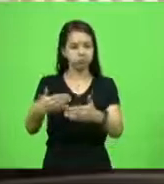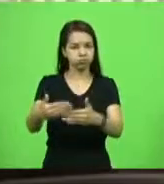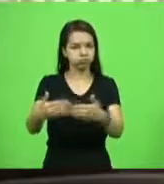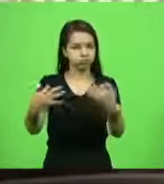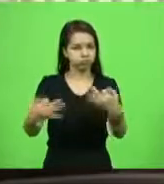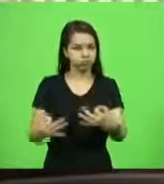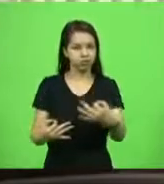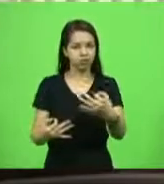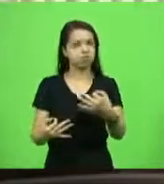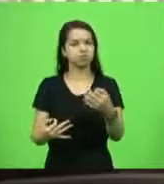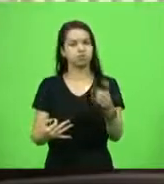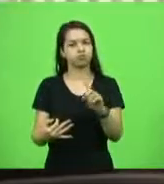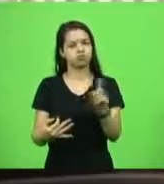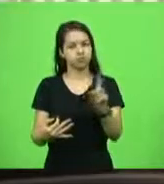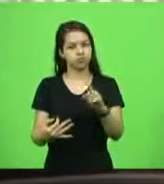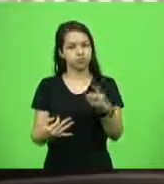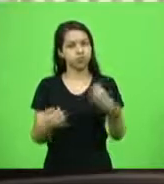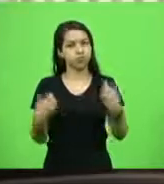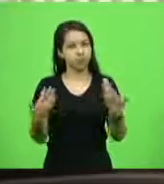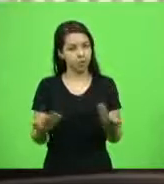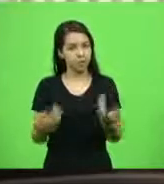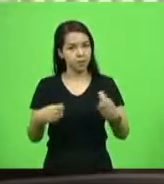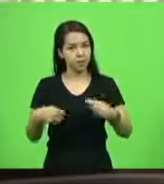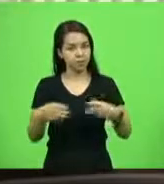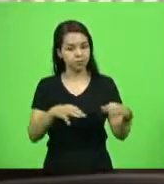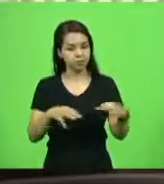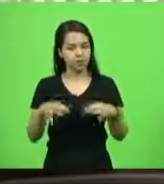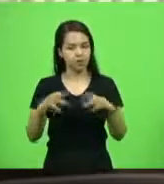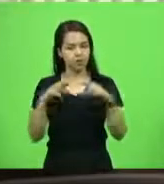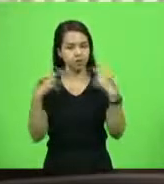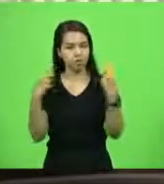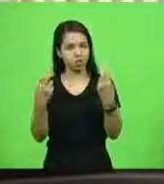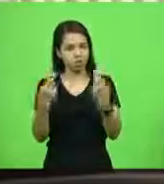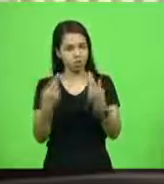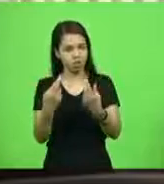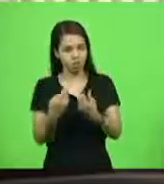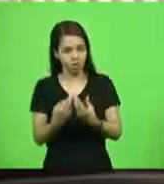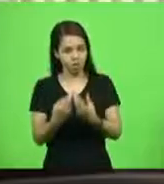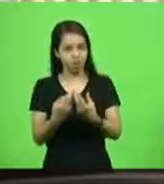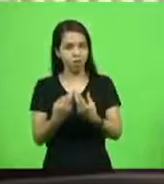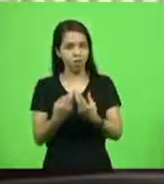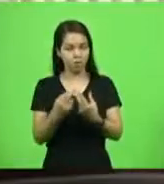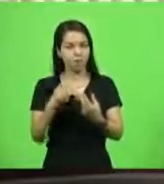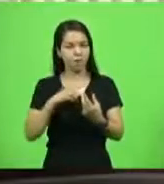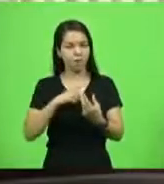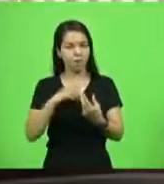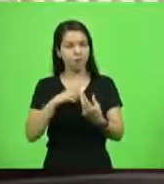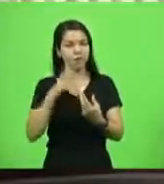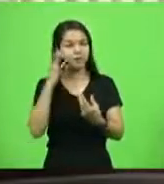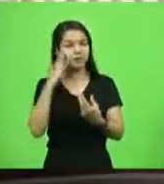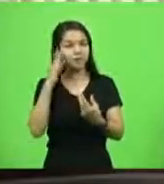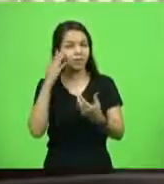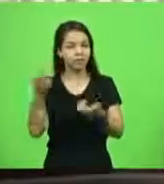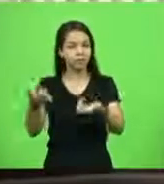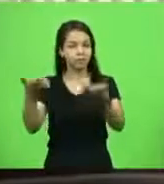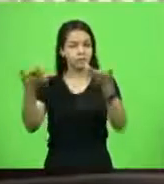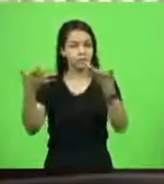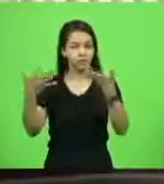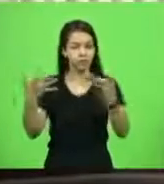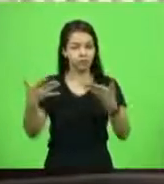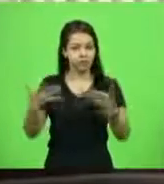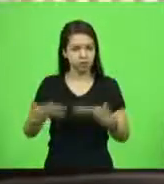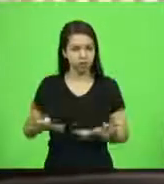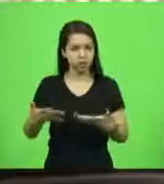uma reunião mais como uma cariação, uma cariação para saber quem é que mente mais nesse